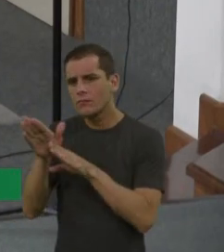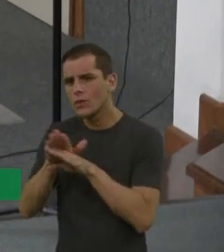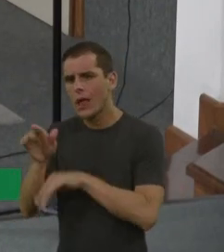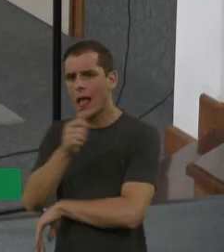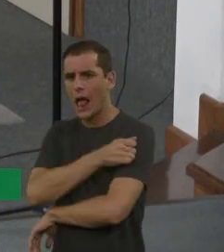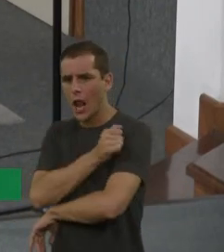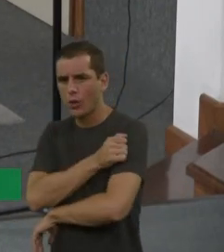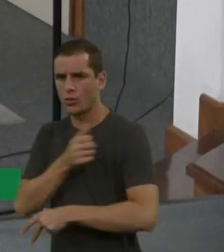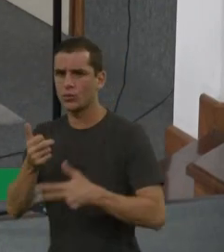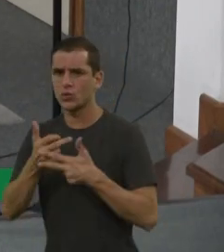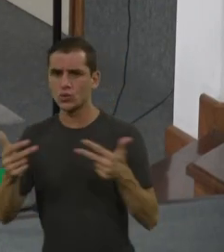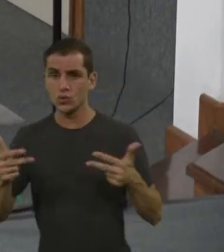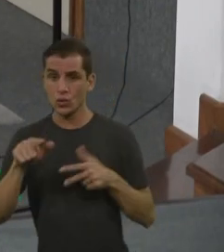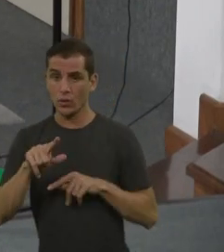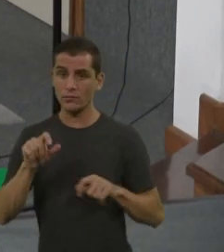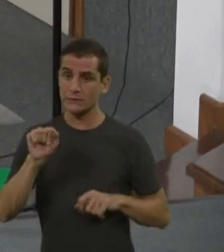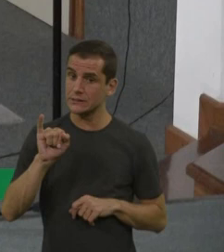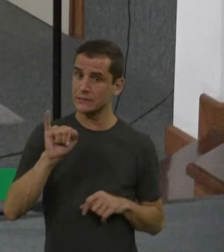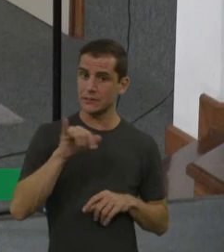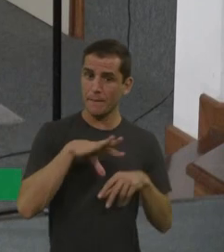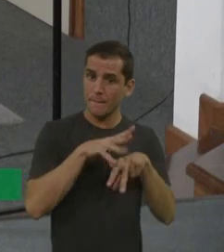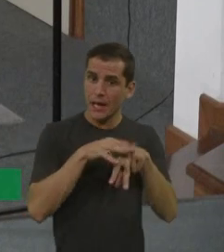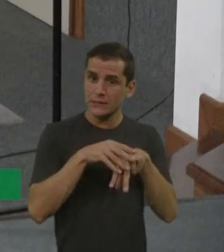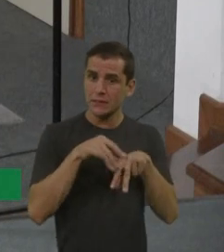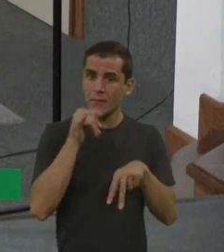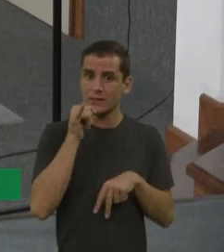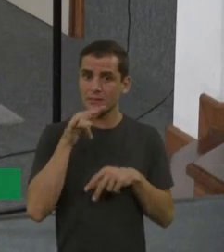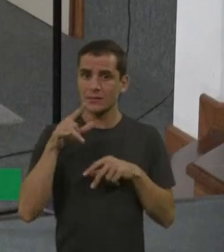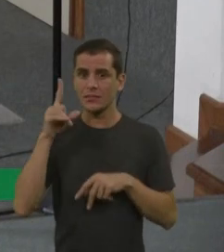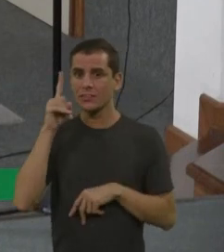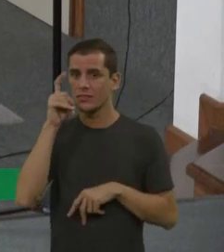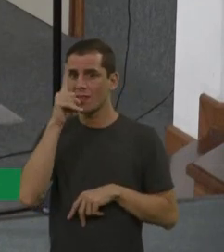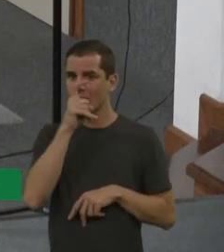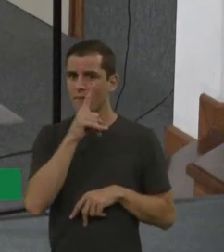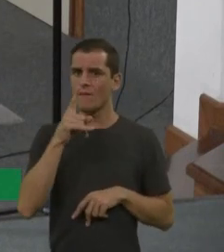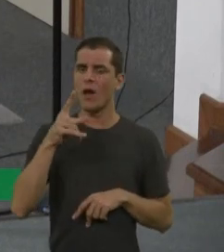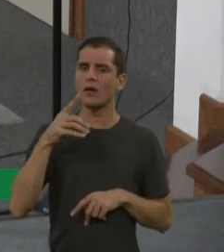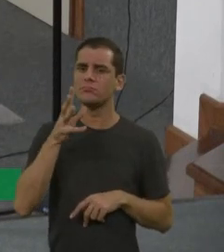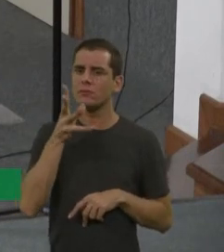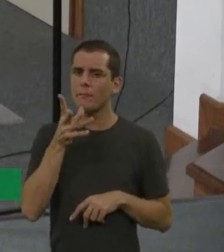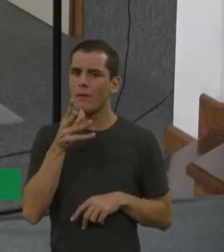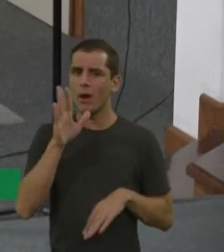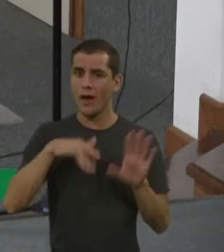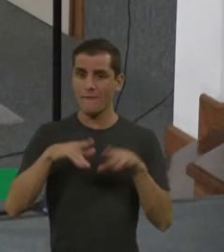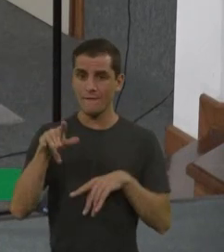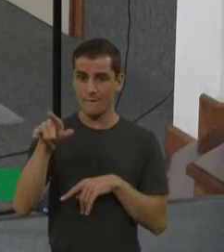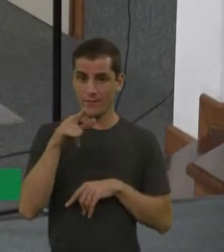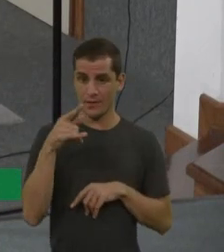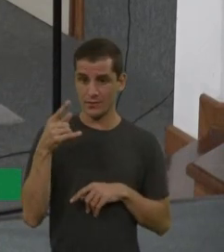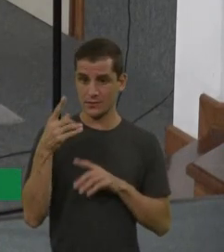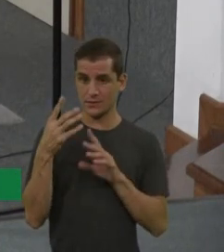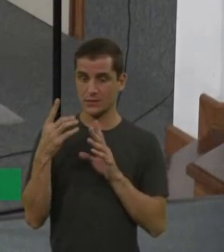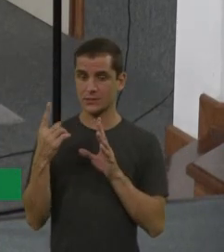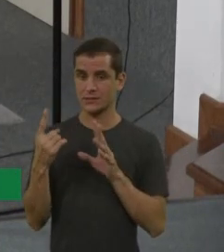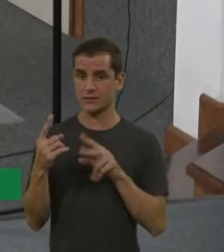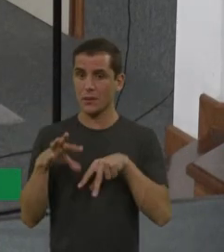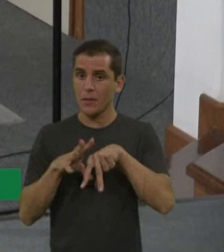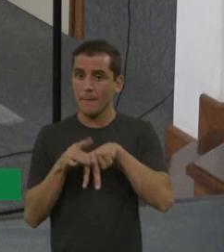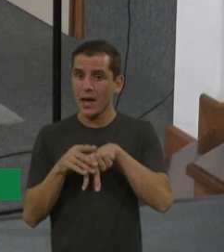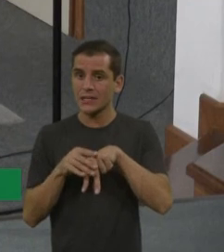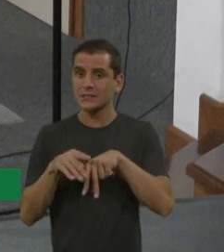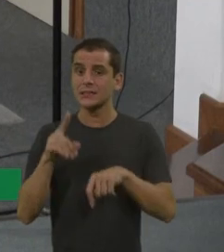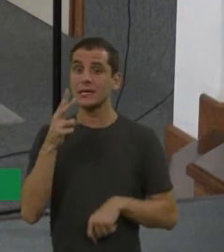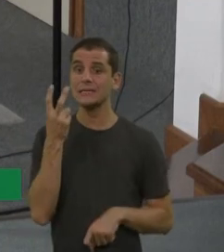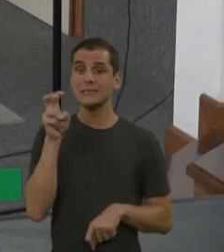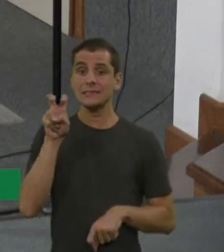Esse paciente vai demorar muito. Hoje mesmo atendi um paciente, ah, eu tô há cinco anos na fila. Falei, pois é, deixa eu ver o preenchimento, né? E assim,